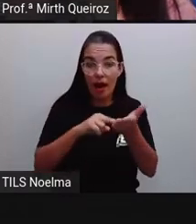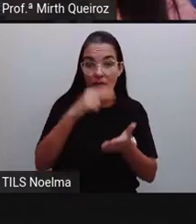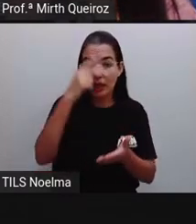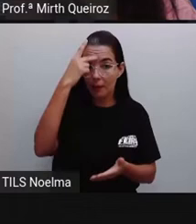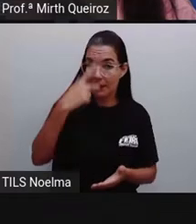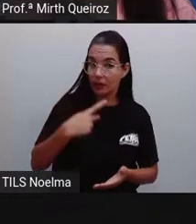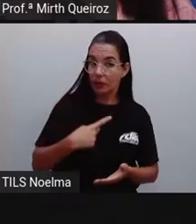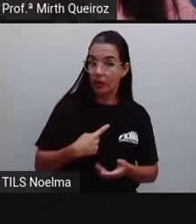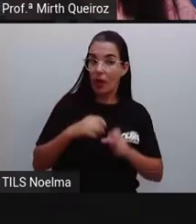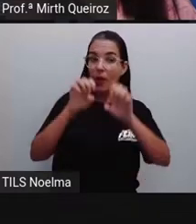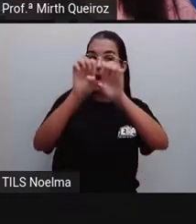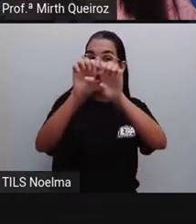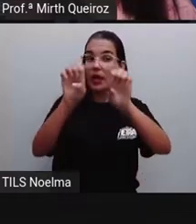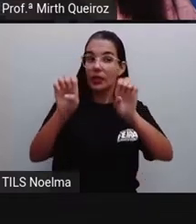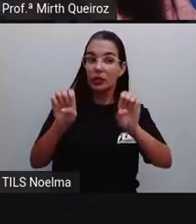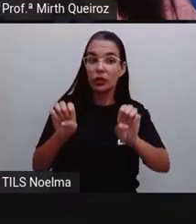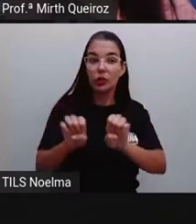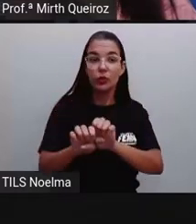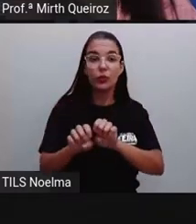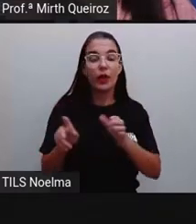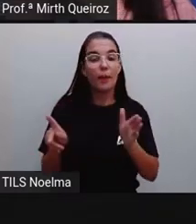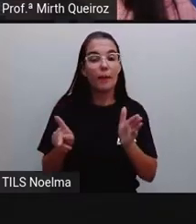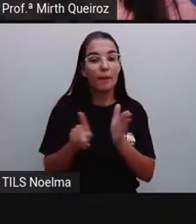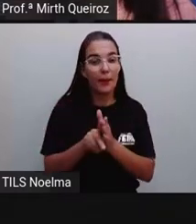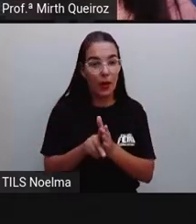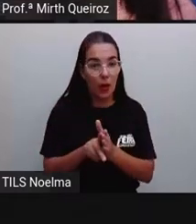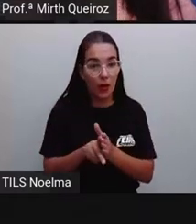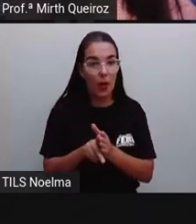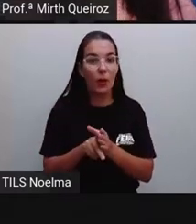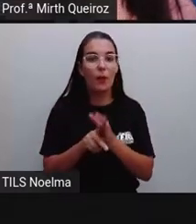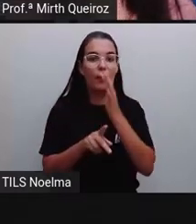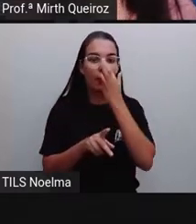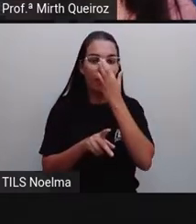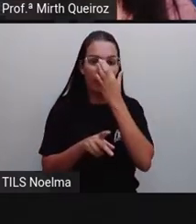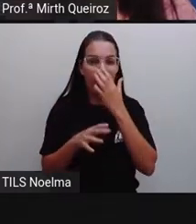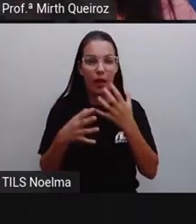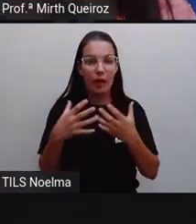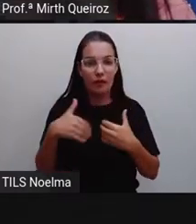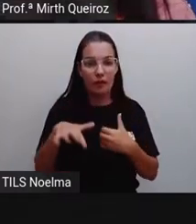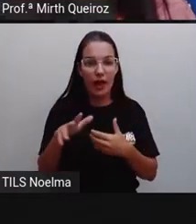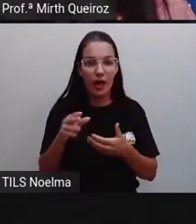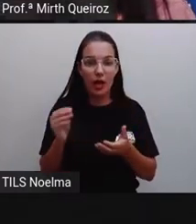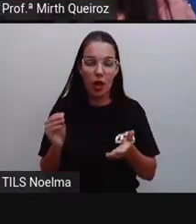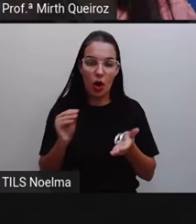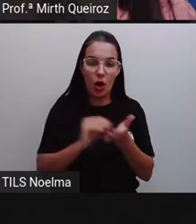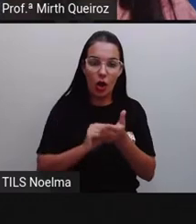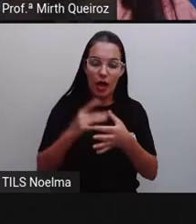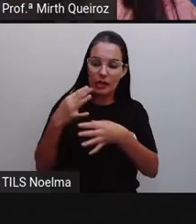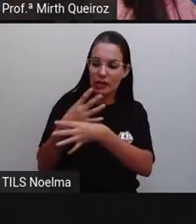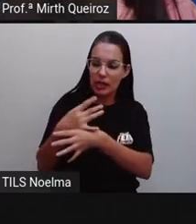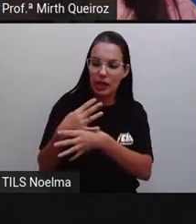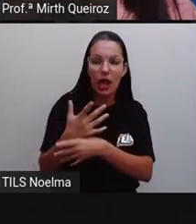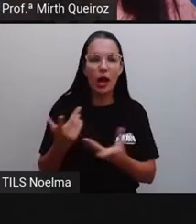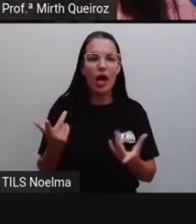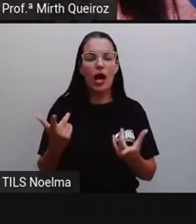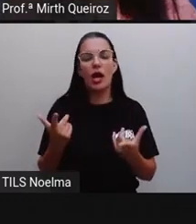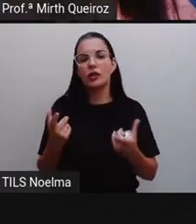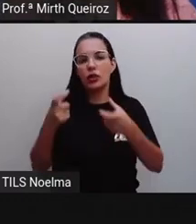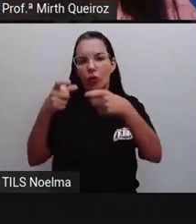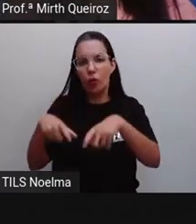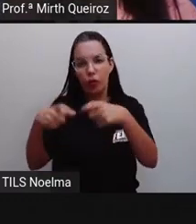estrutura, né? Uma estrutura própria, onde a gente vai colocar o local e data no cabeçalho, o